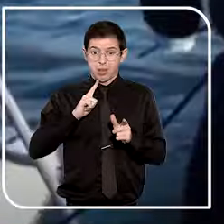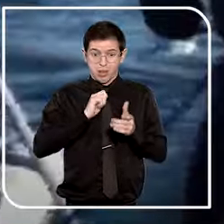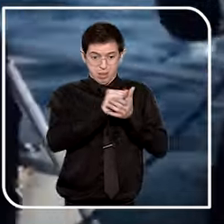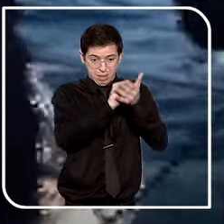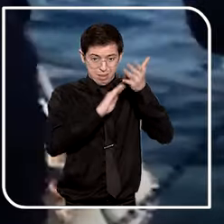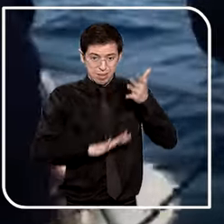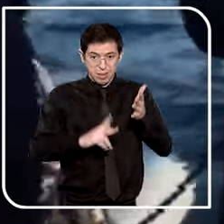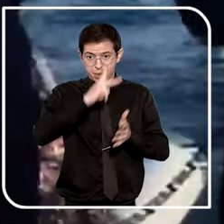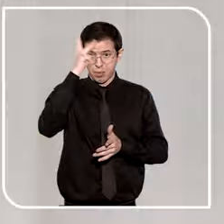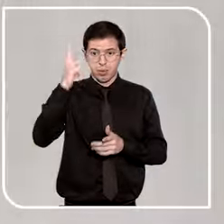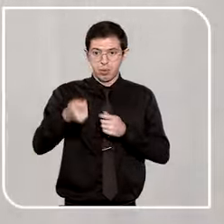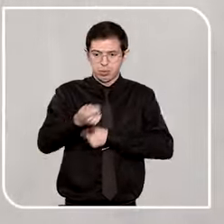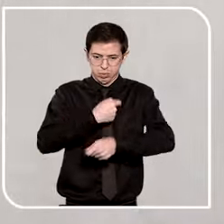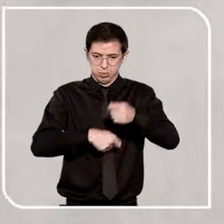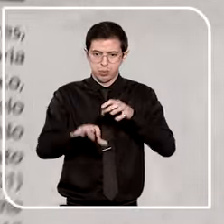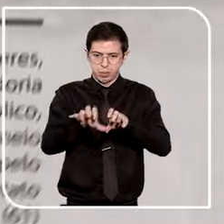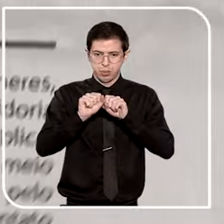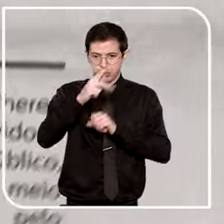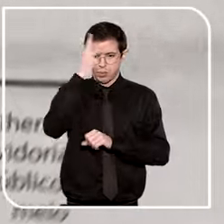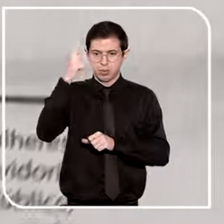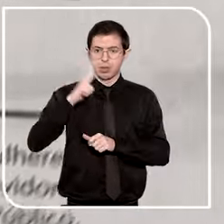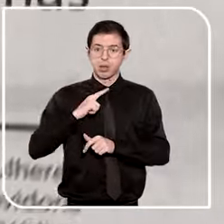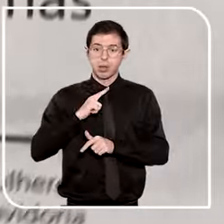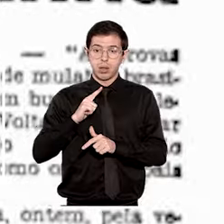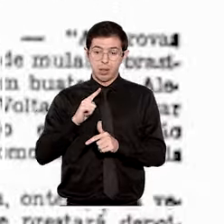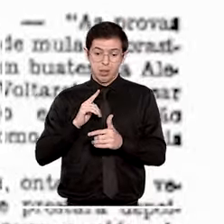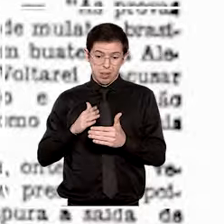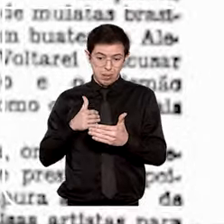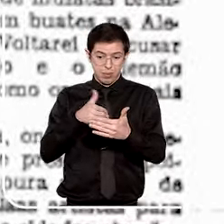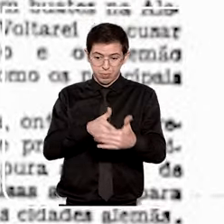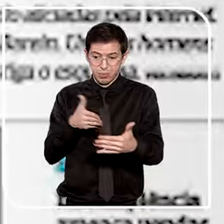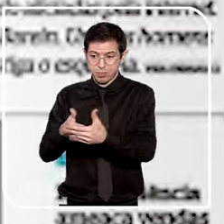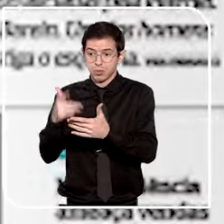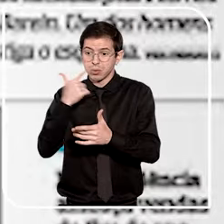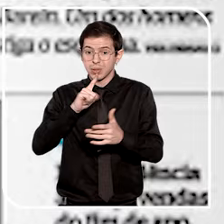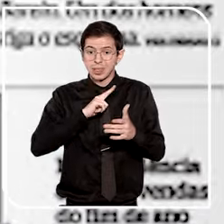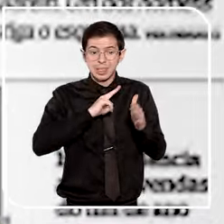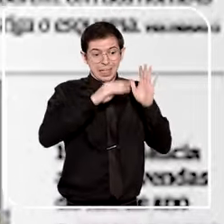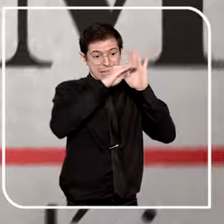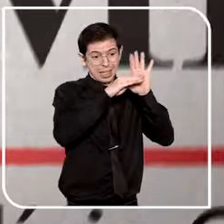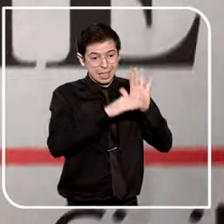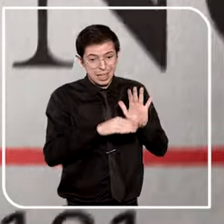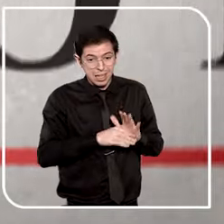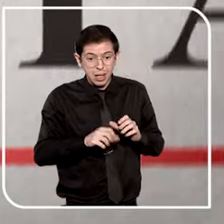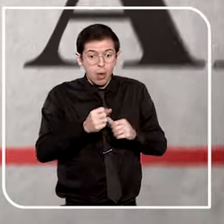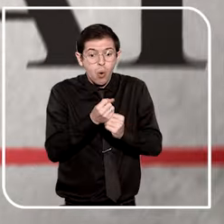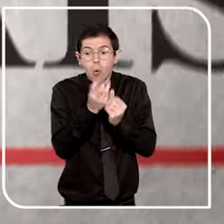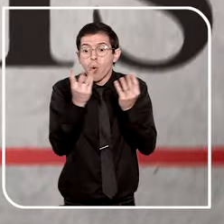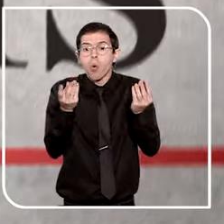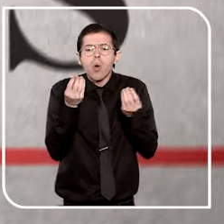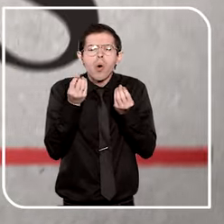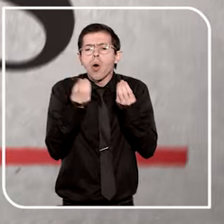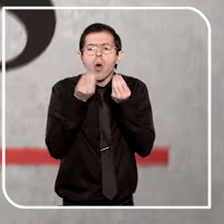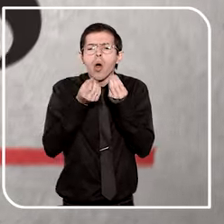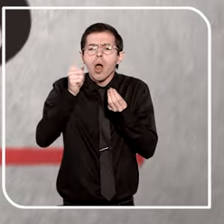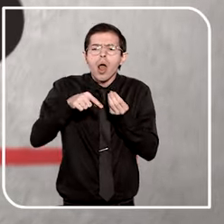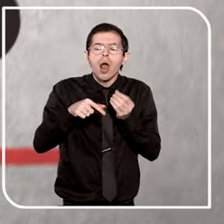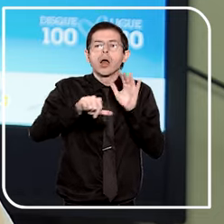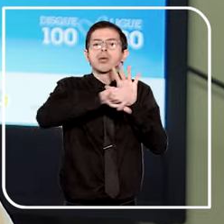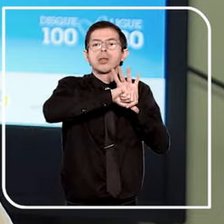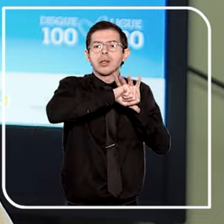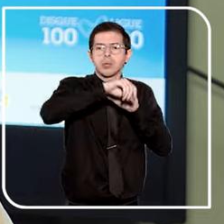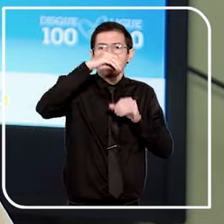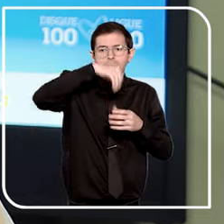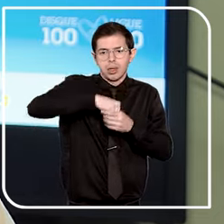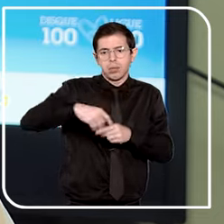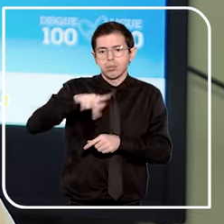de tráfico de pessoas ainda encontra desafios para montar um panorama real da dimensão do crime no país. É